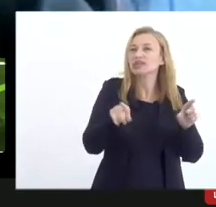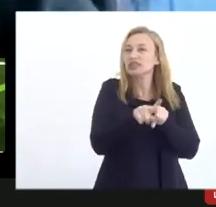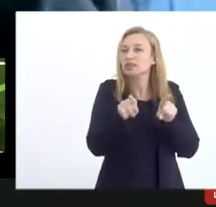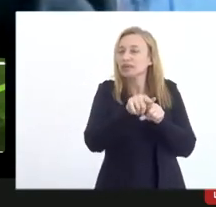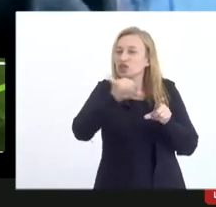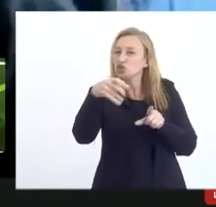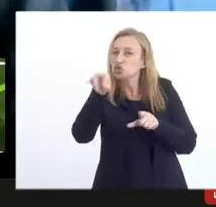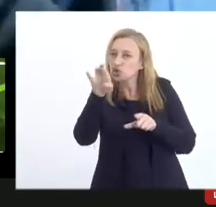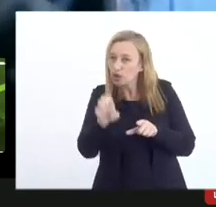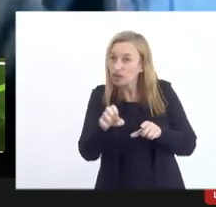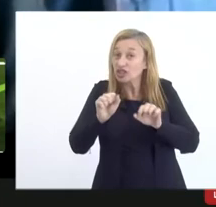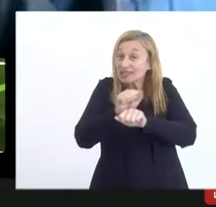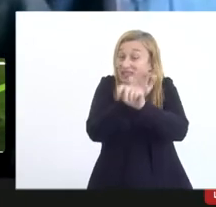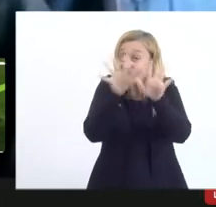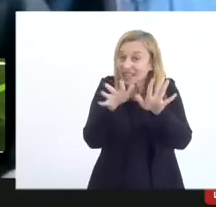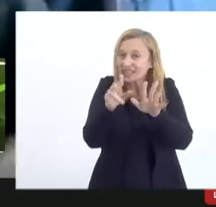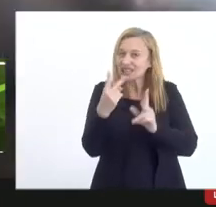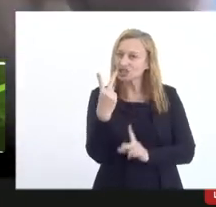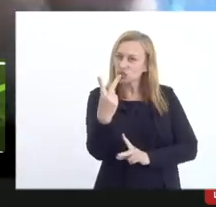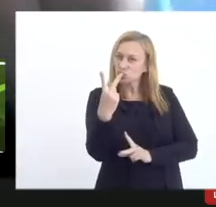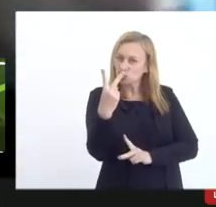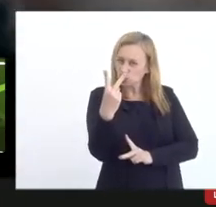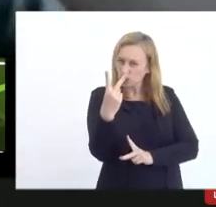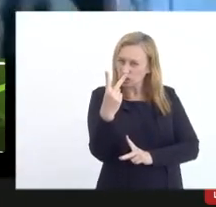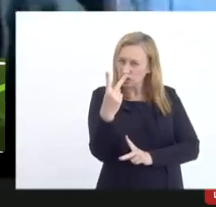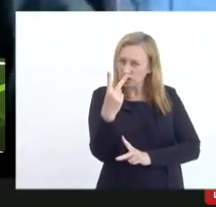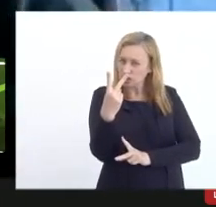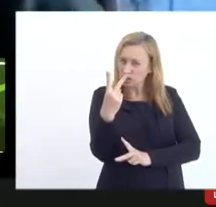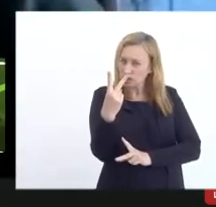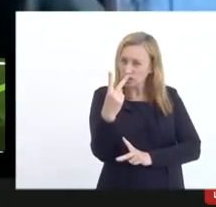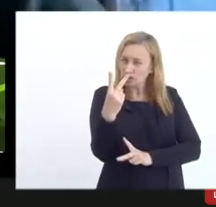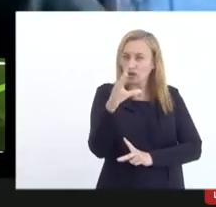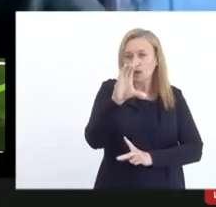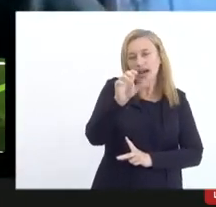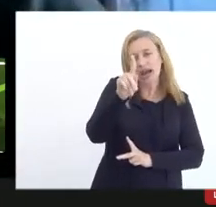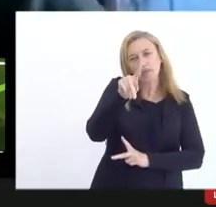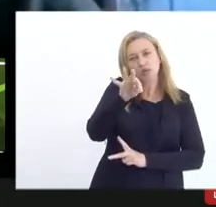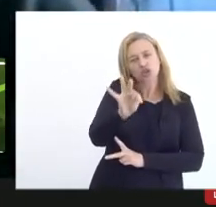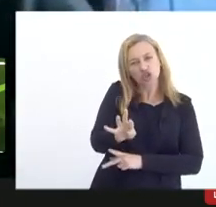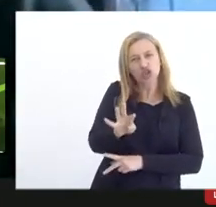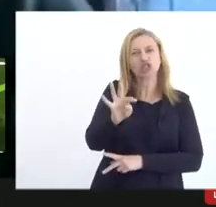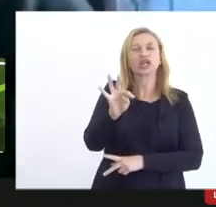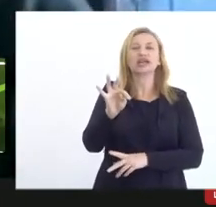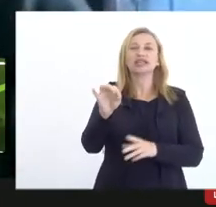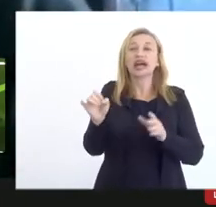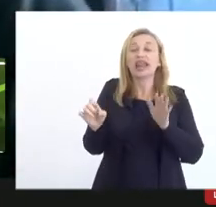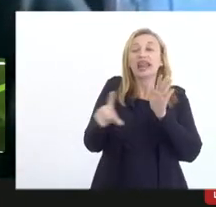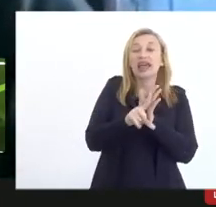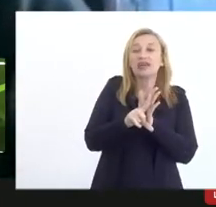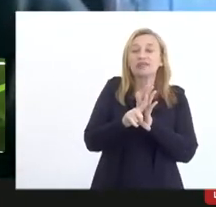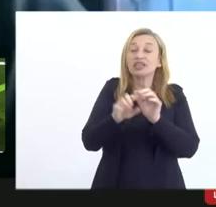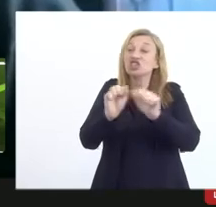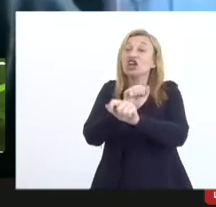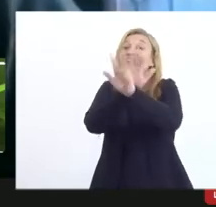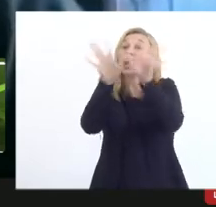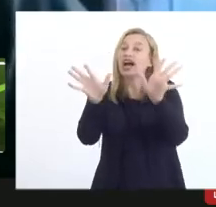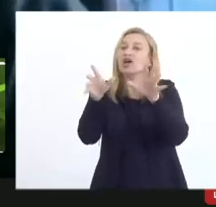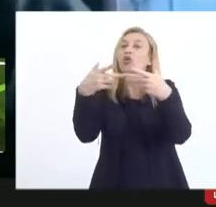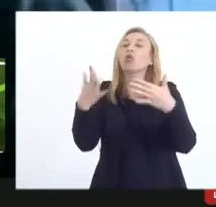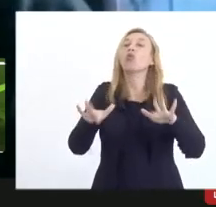de transparência a põe essas duas expressões no caput da lei pra deixar bem claro qual é que é o nosso objetivo